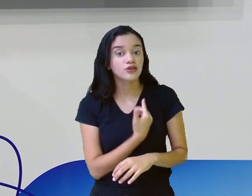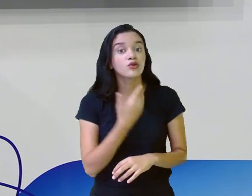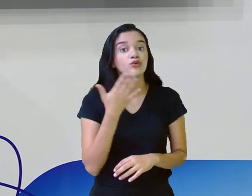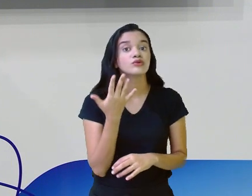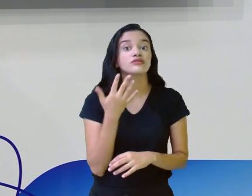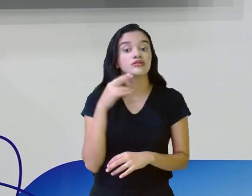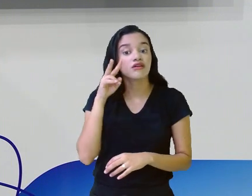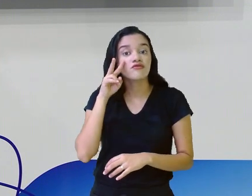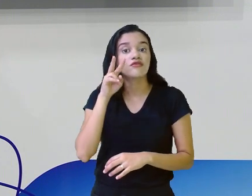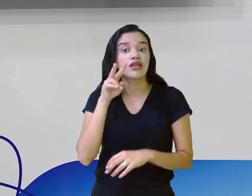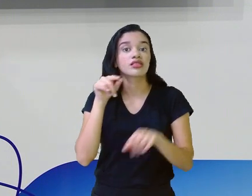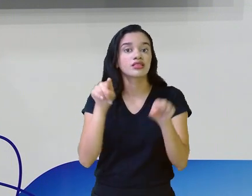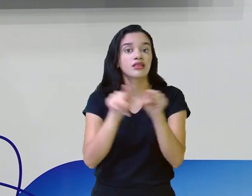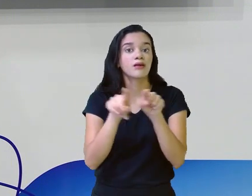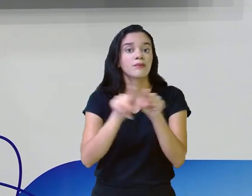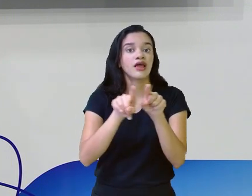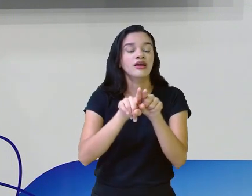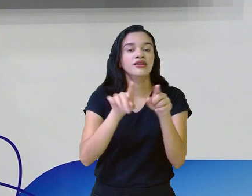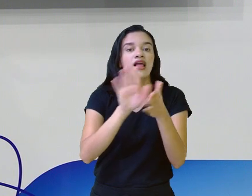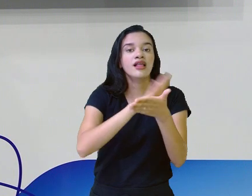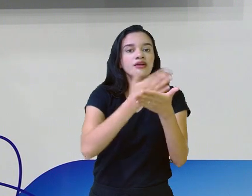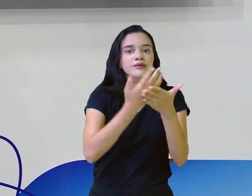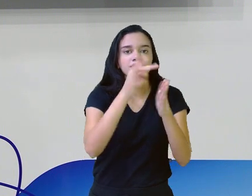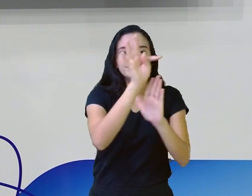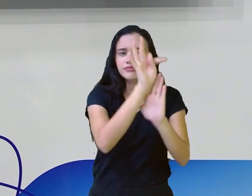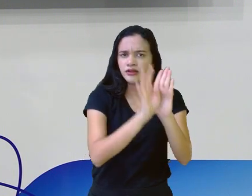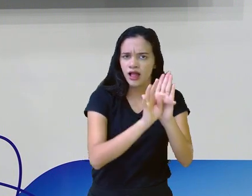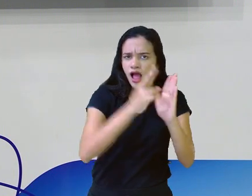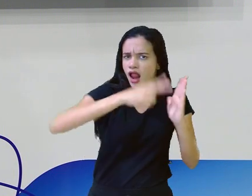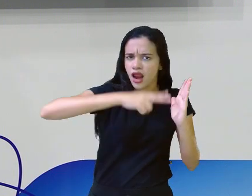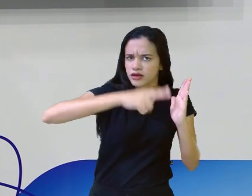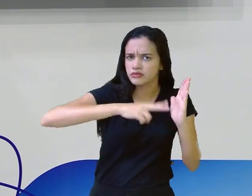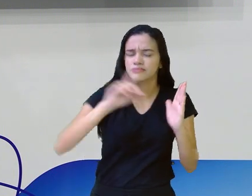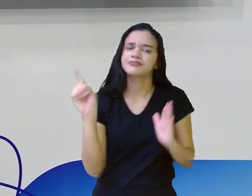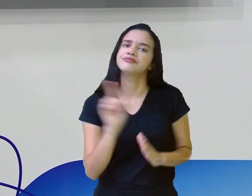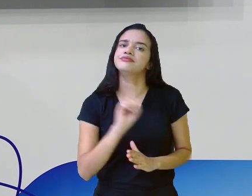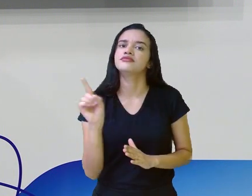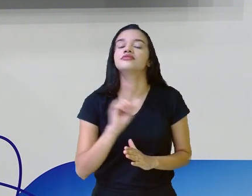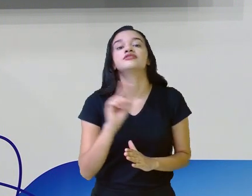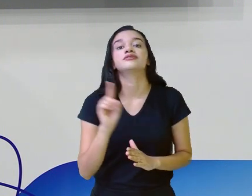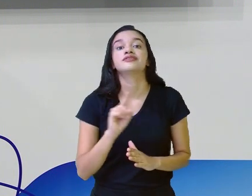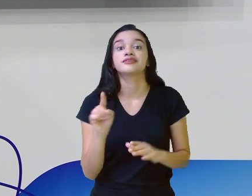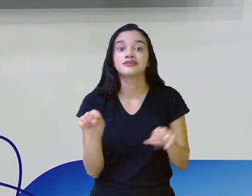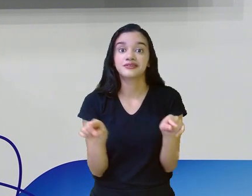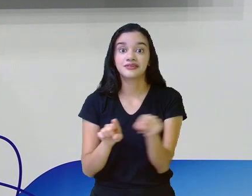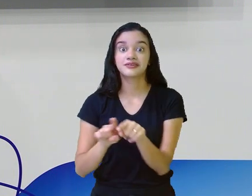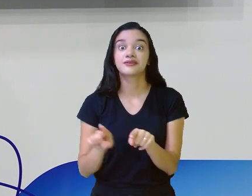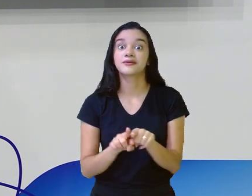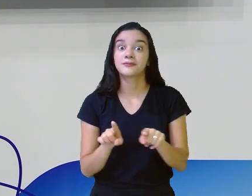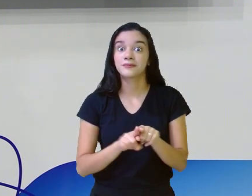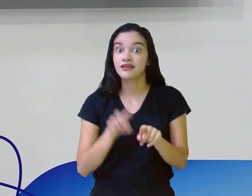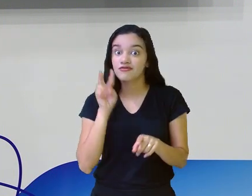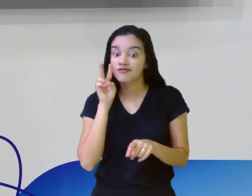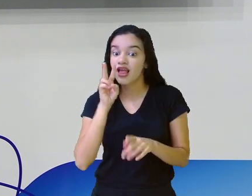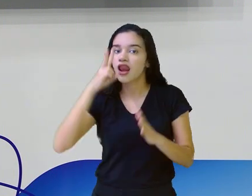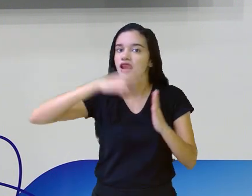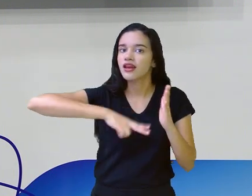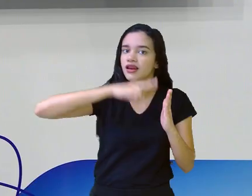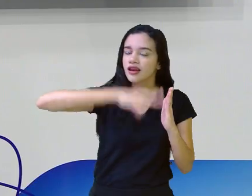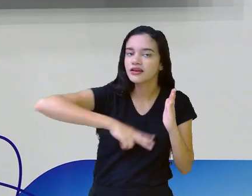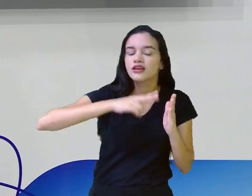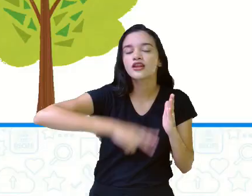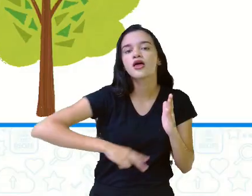ouvir isso também, a interpretação textual, não é só a leitura, faz parte também a escuta. Que